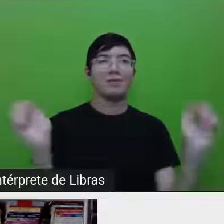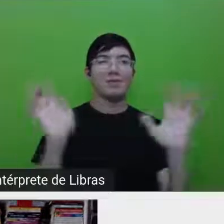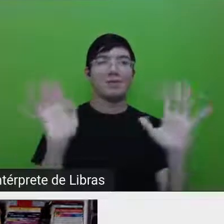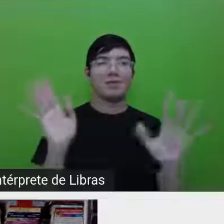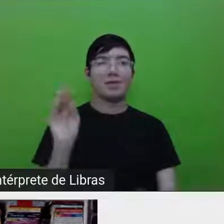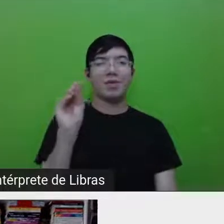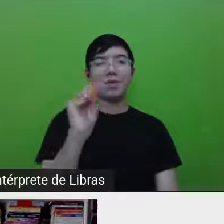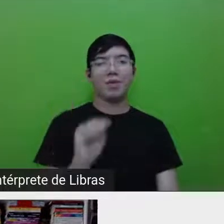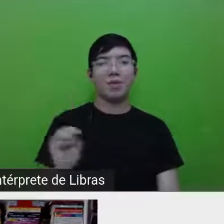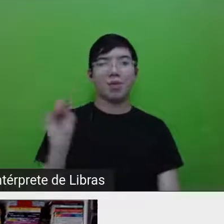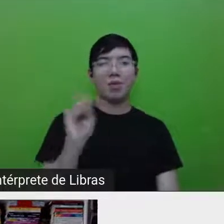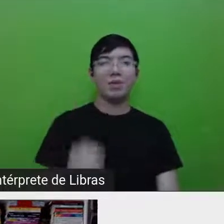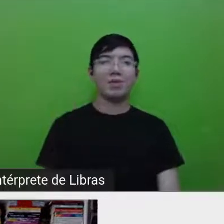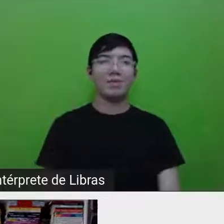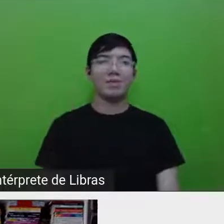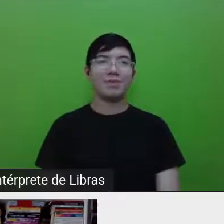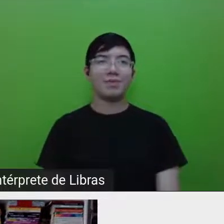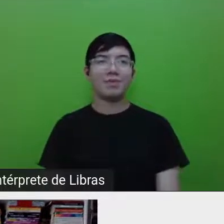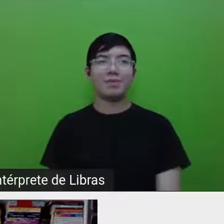Beijo.